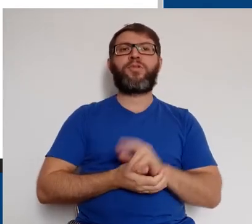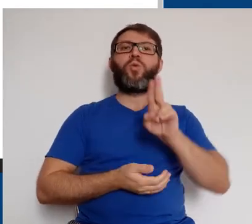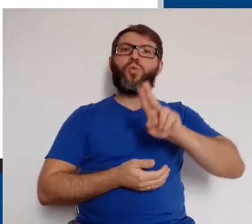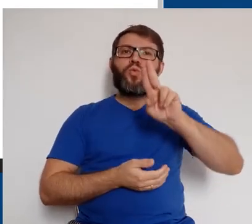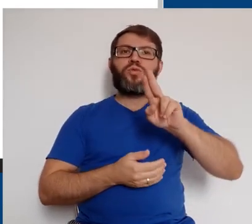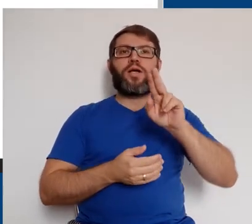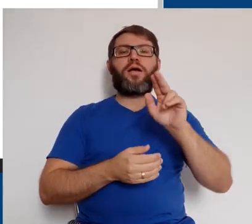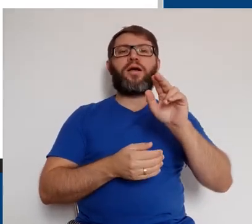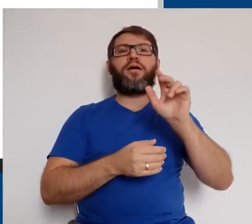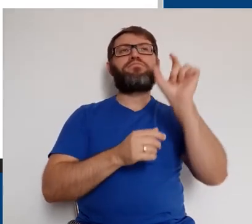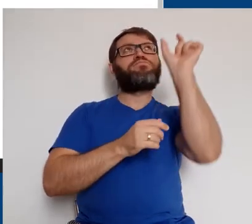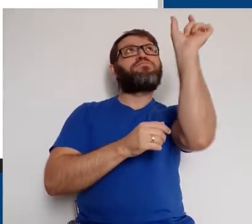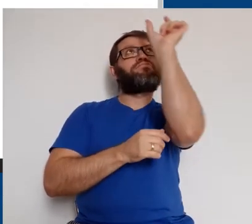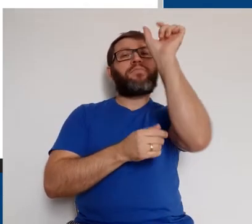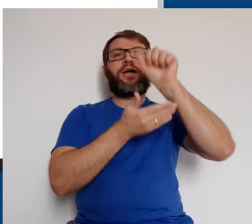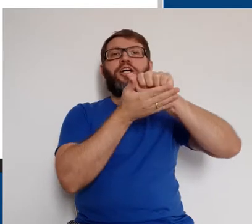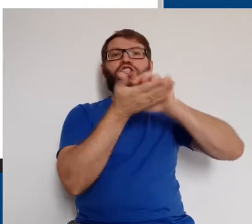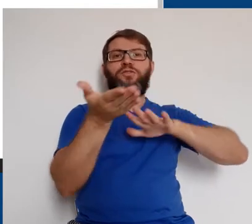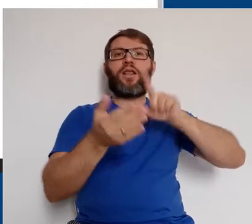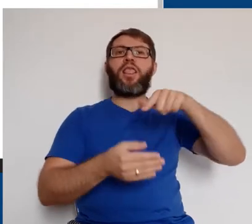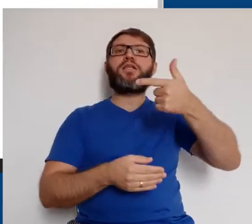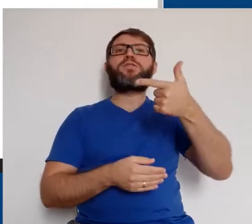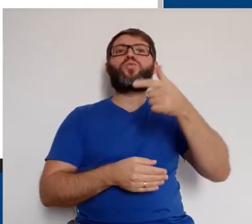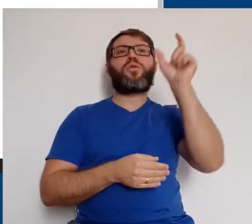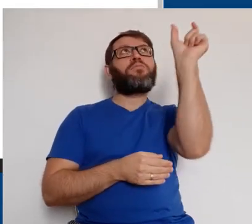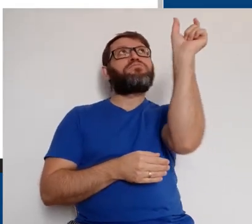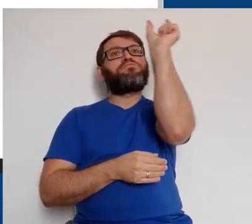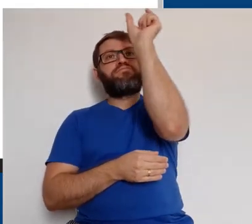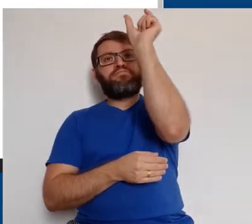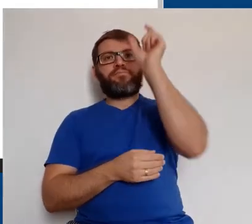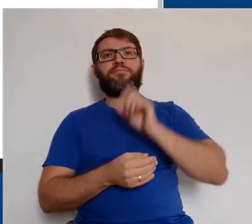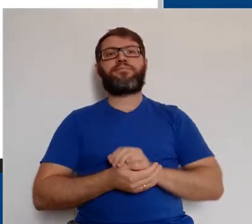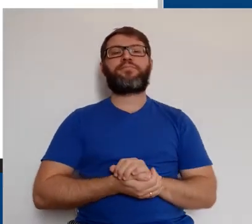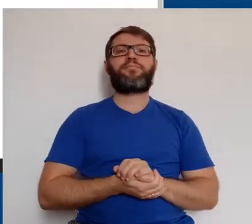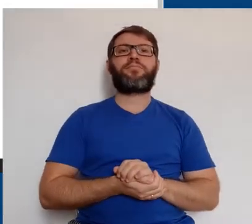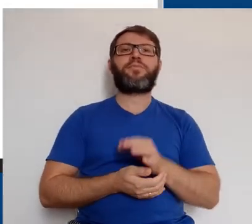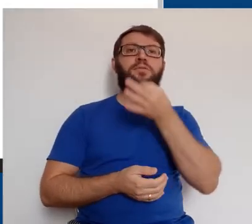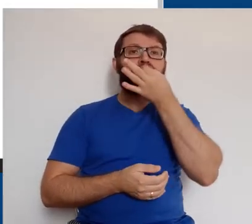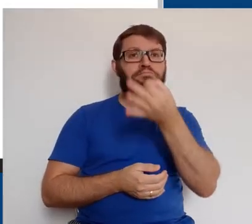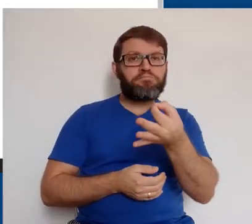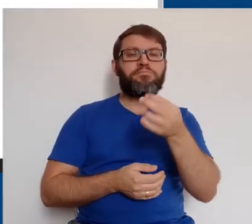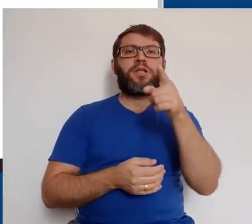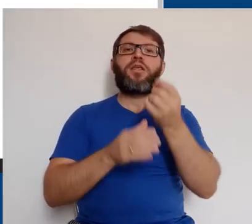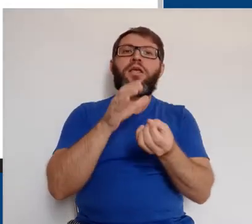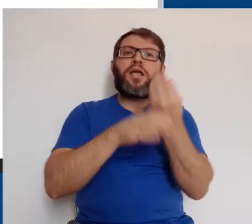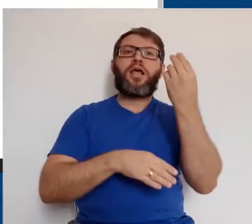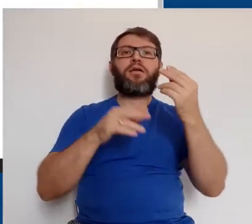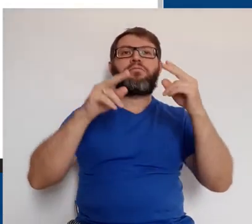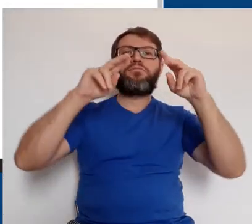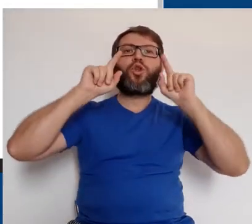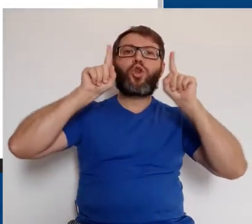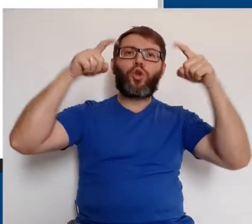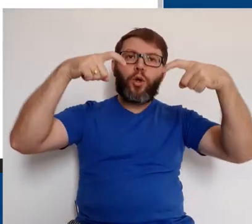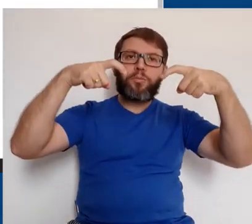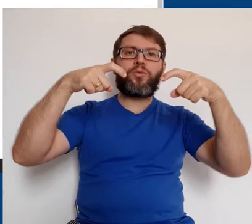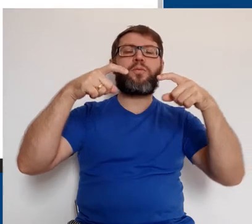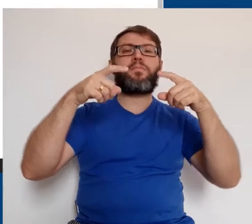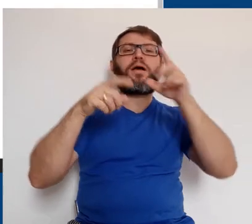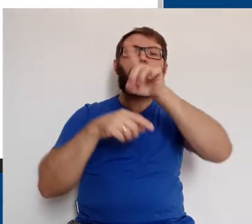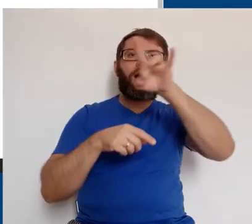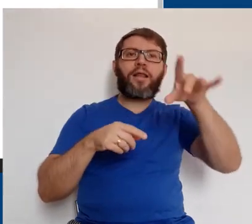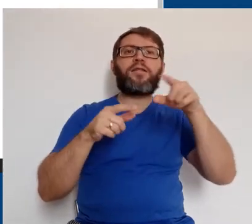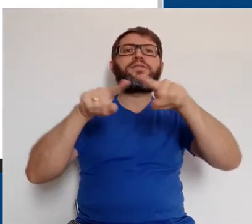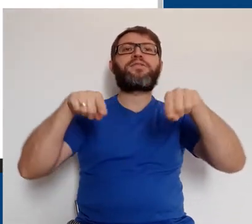utilizar a aba de Atividades, a segunda opção no menu superior. Sugerimos que seja criado um tópico para